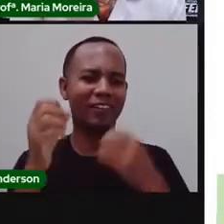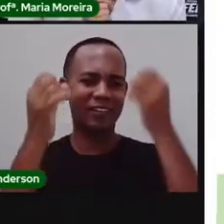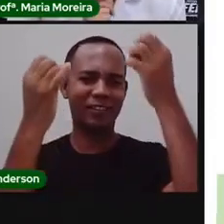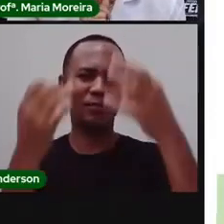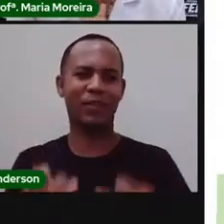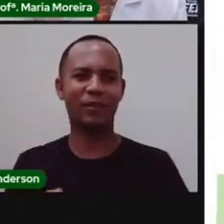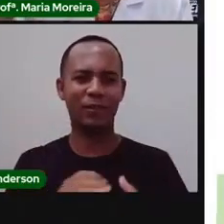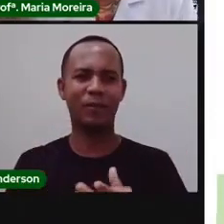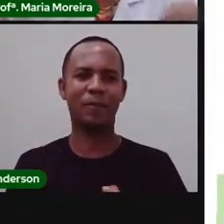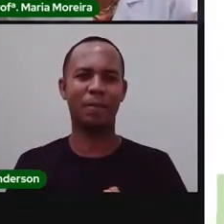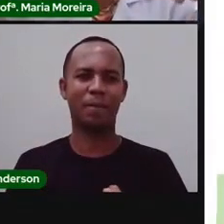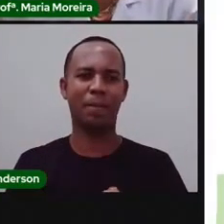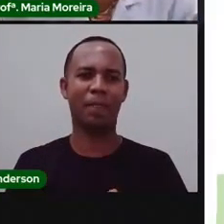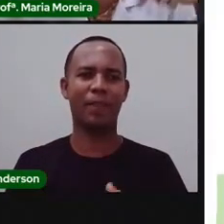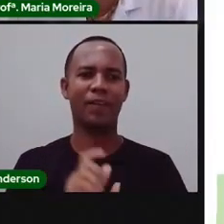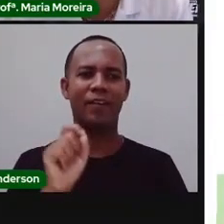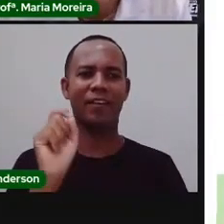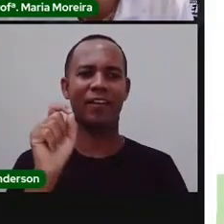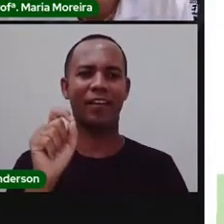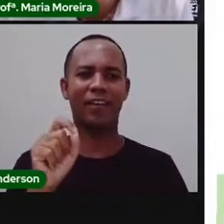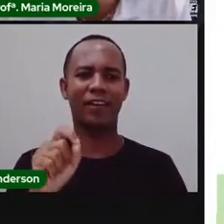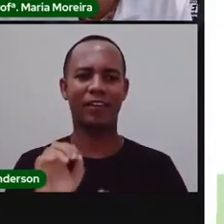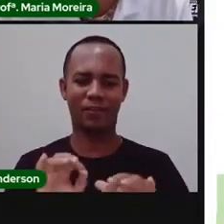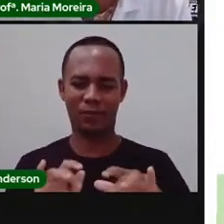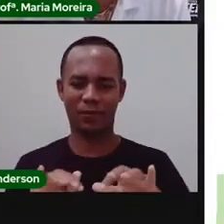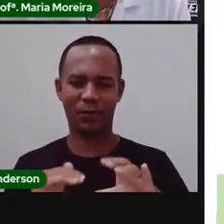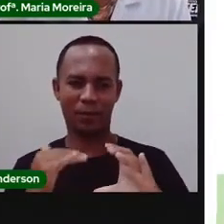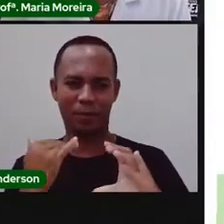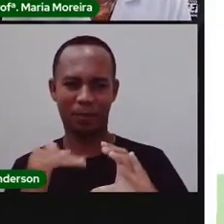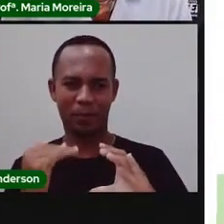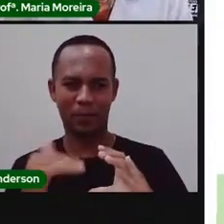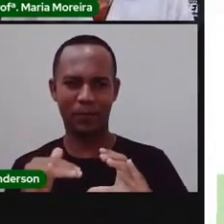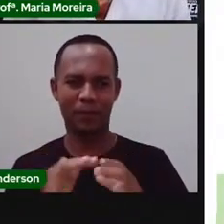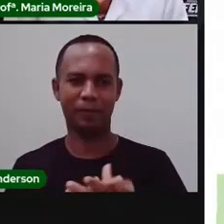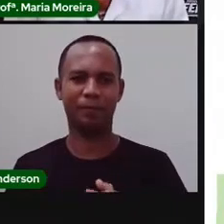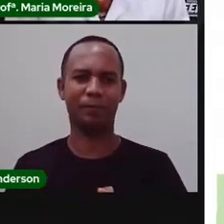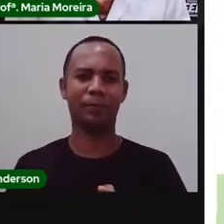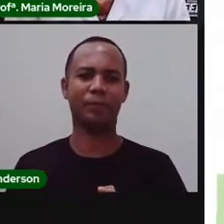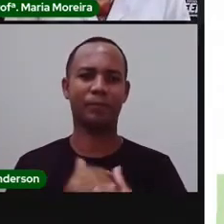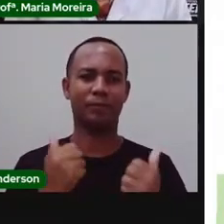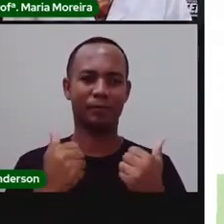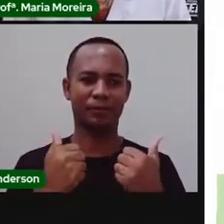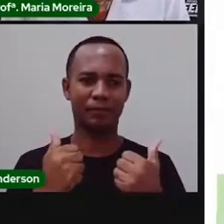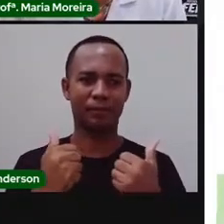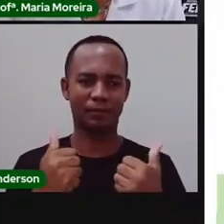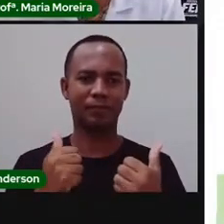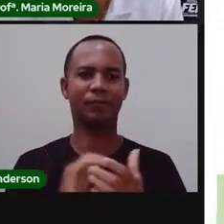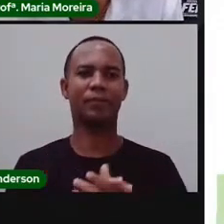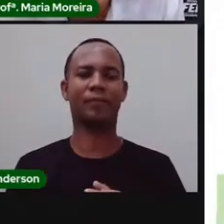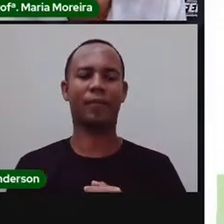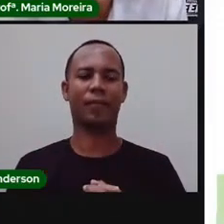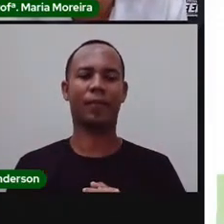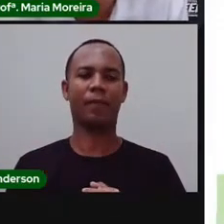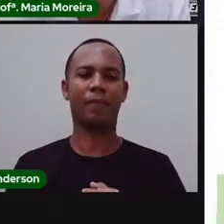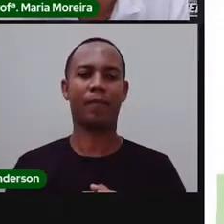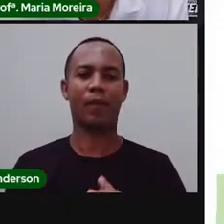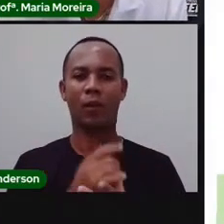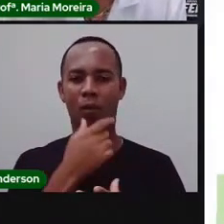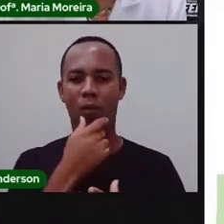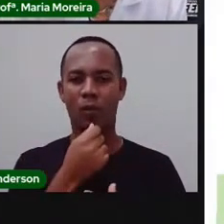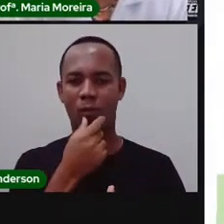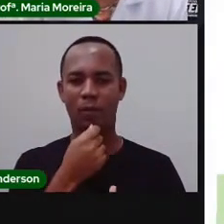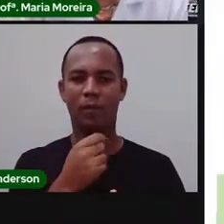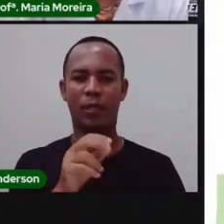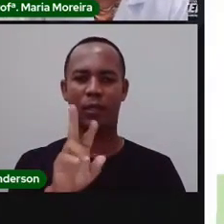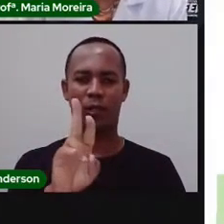Quem vai acertar primeiro? Bora, rapidinho. Escrevendo aqui embaixo. Quem acerta primeiro? Opa! Quem acertou? Isso aí. Rui Barbosa.